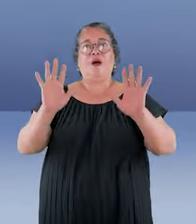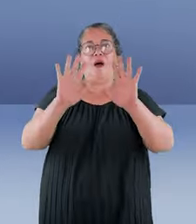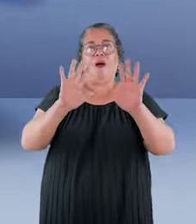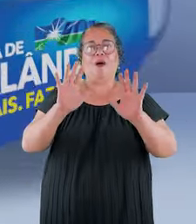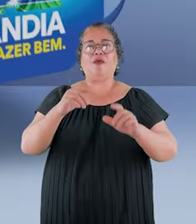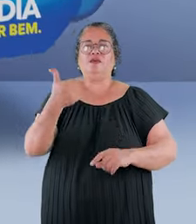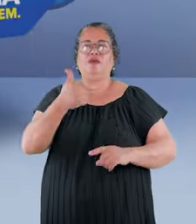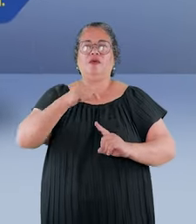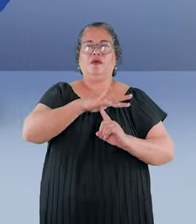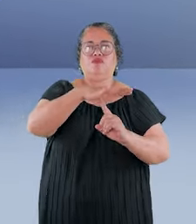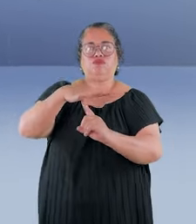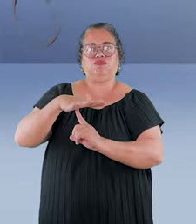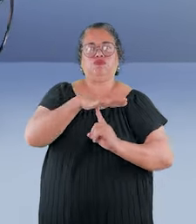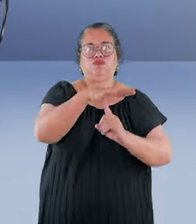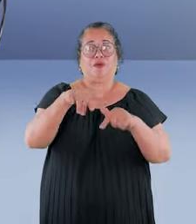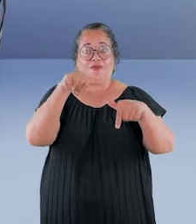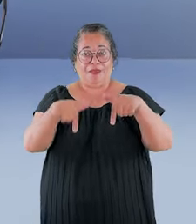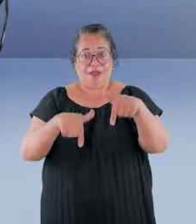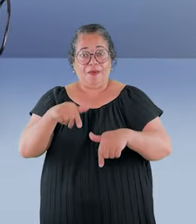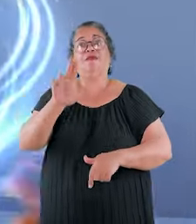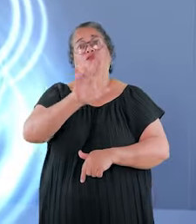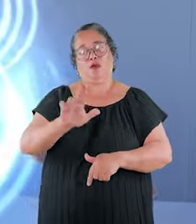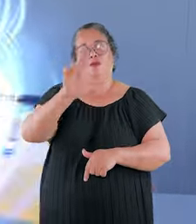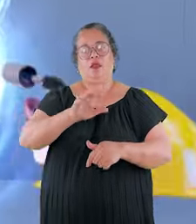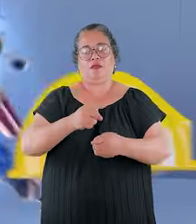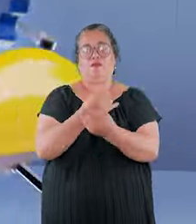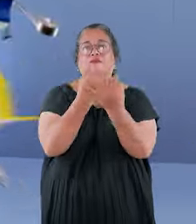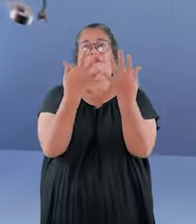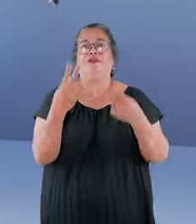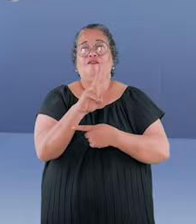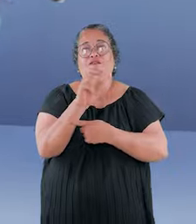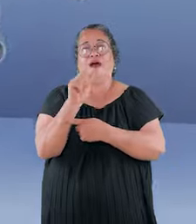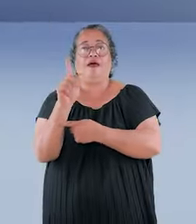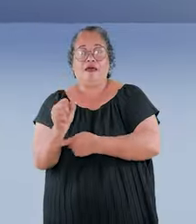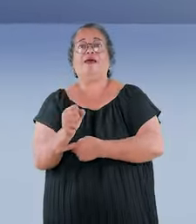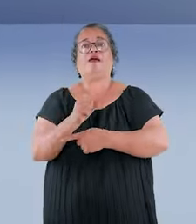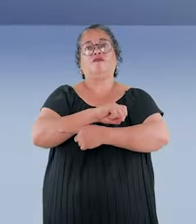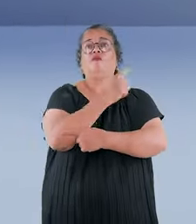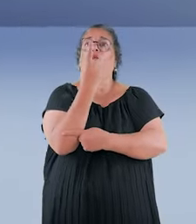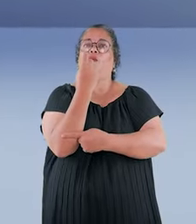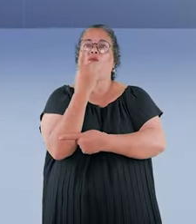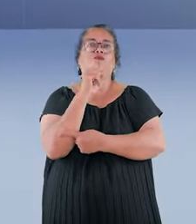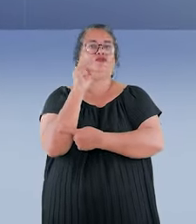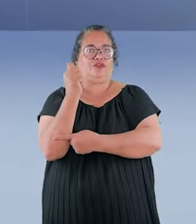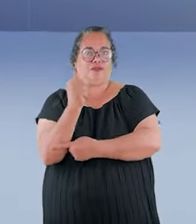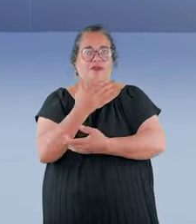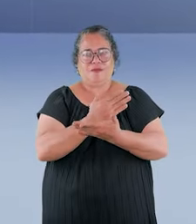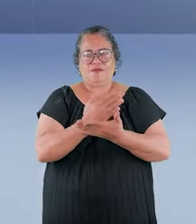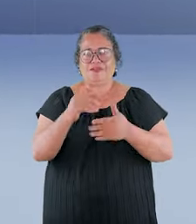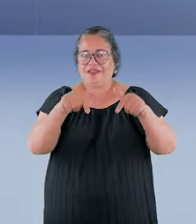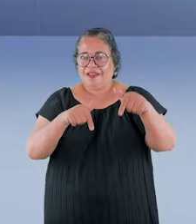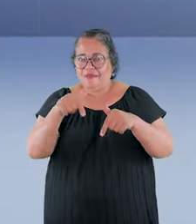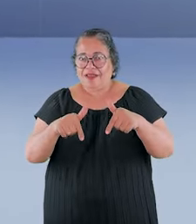Pessoal, vem aí o segundo Mega Ferão de Empregos de Uberlândia. Tem milhares e milhares de vagas num único dia. Quer